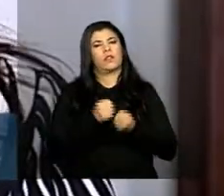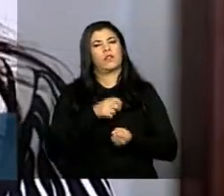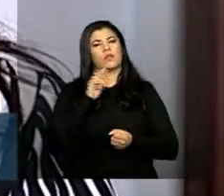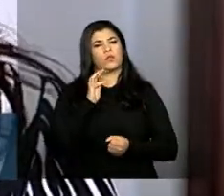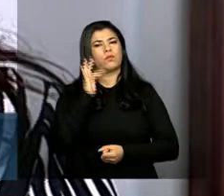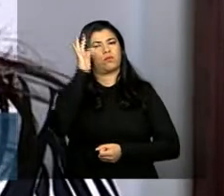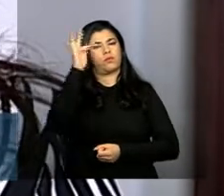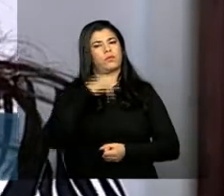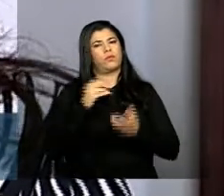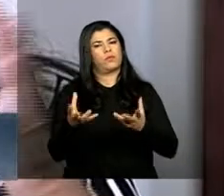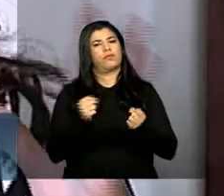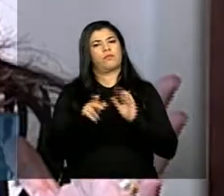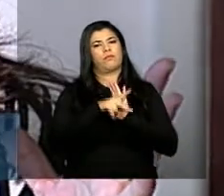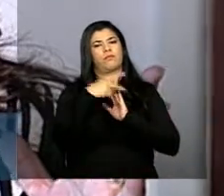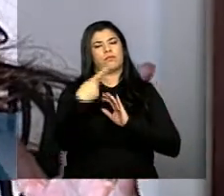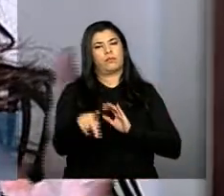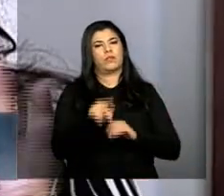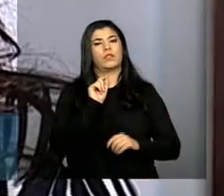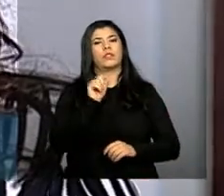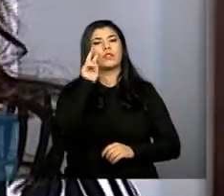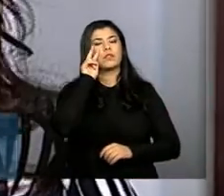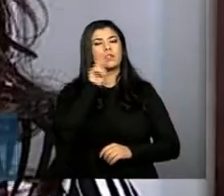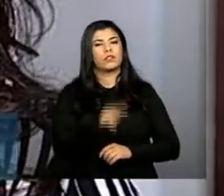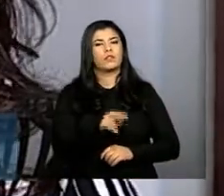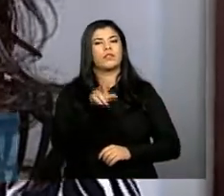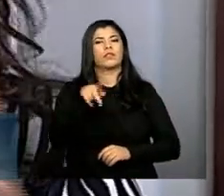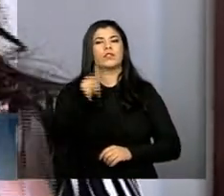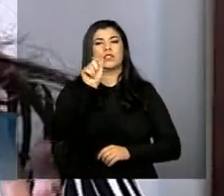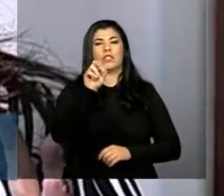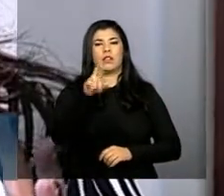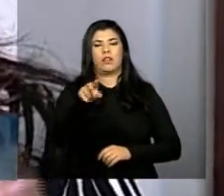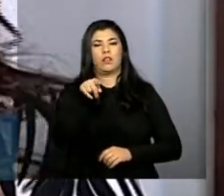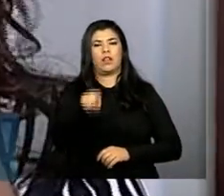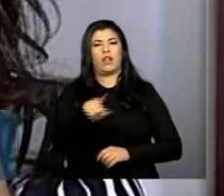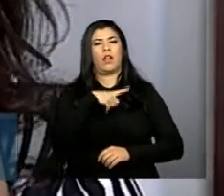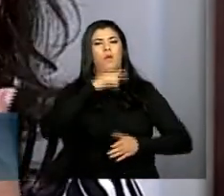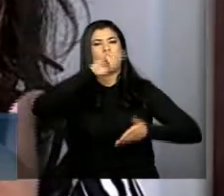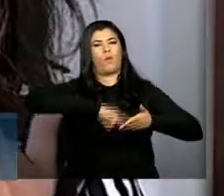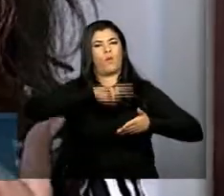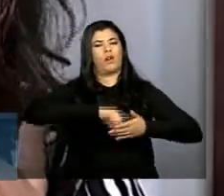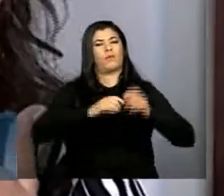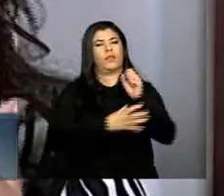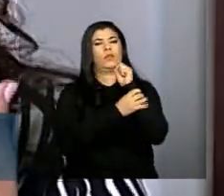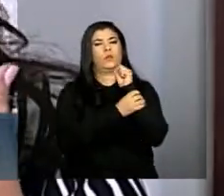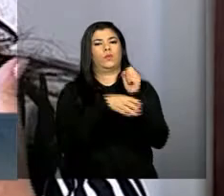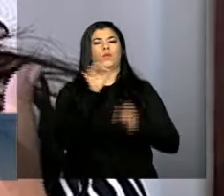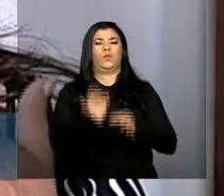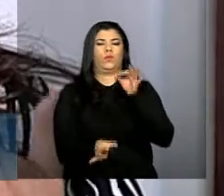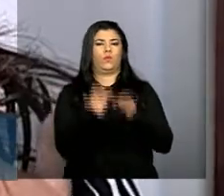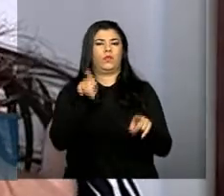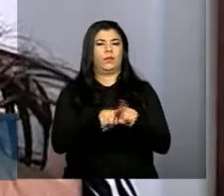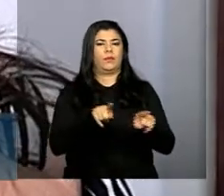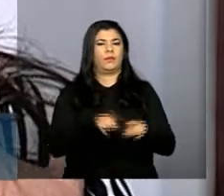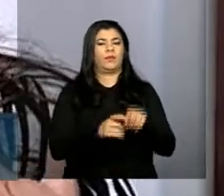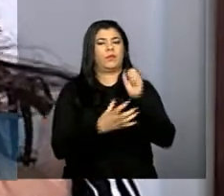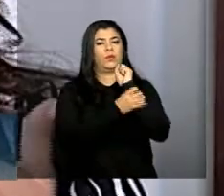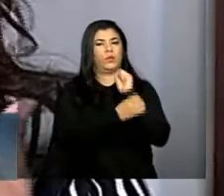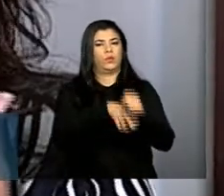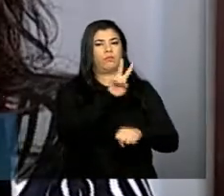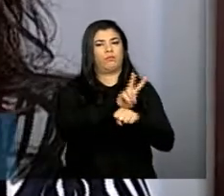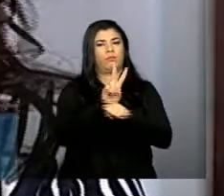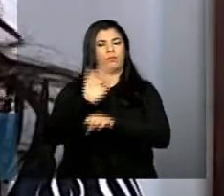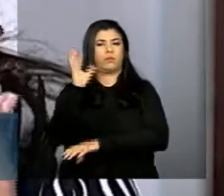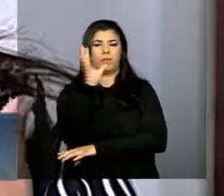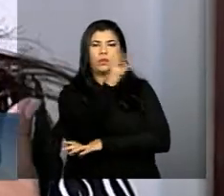sua responsabilidade então o CAR vai dar segurança a todos nós segurança jurídica segurança na questão ambiental